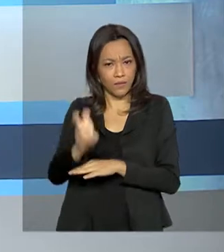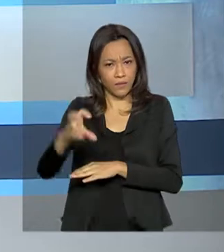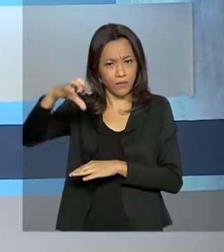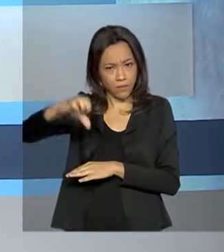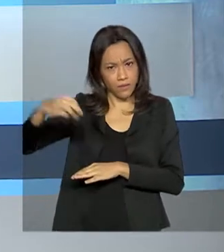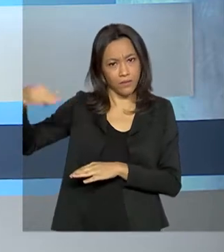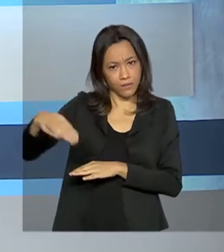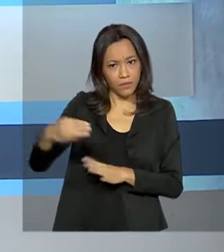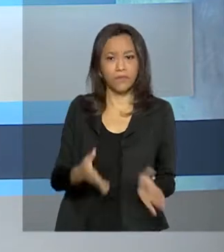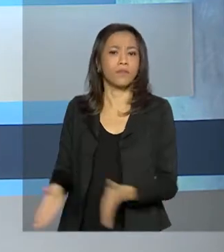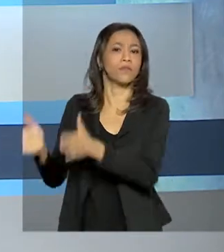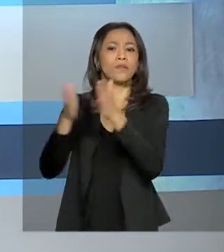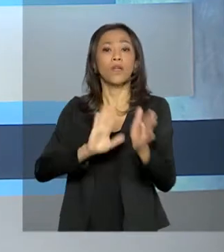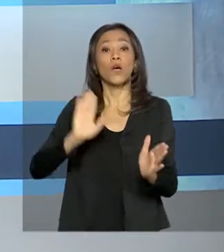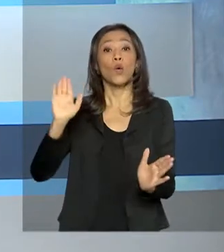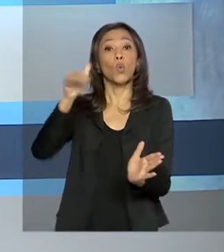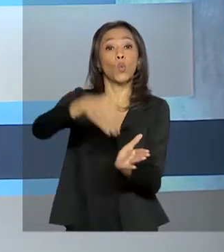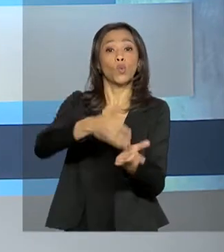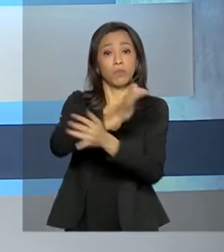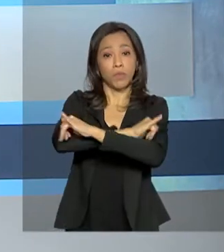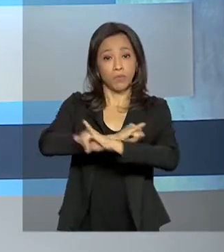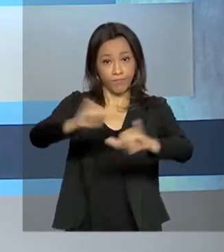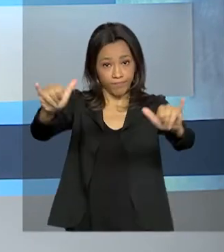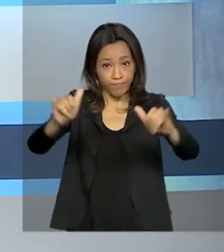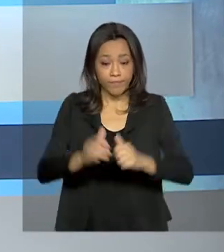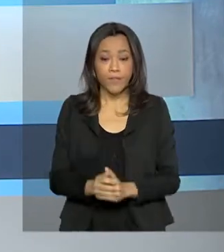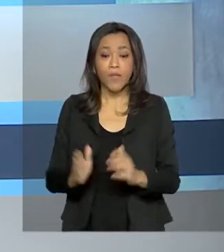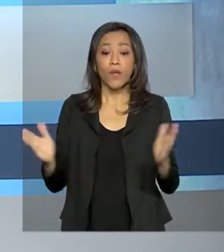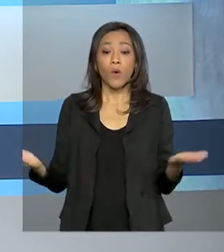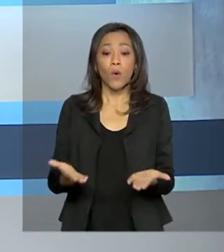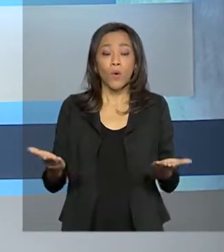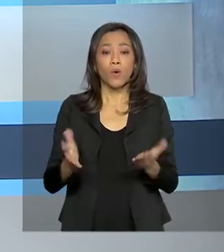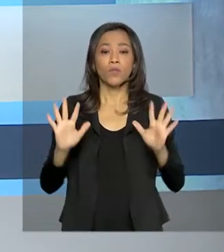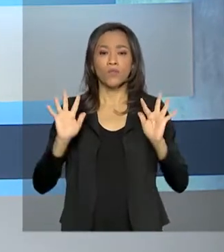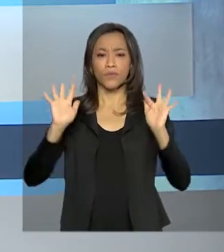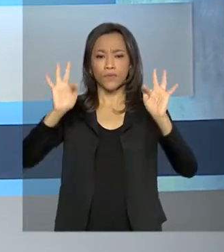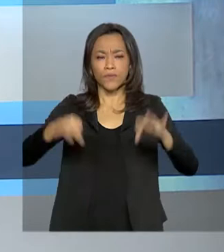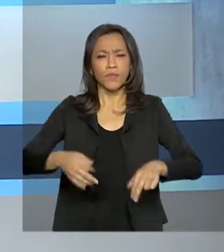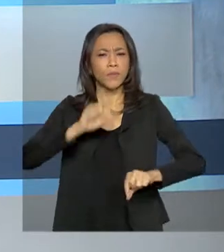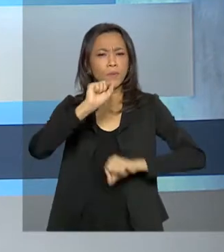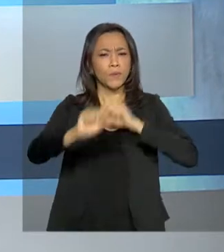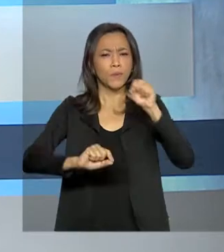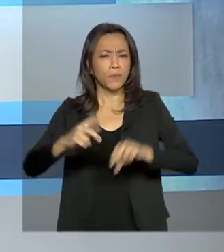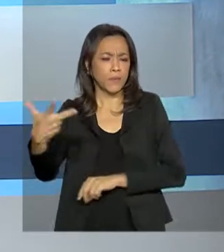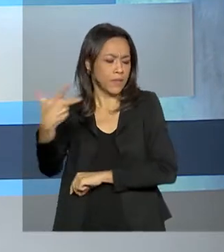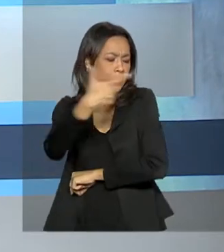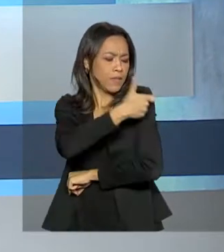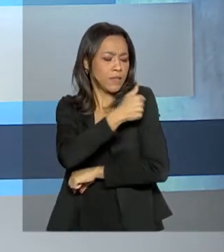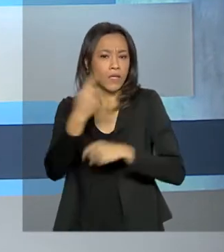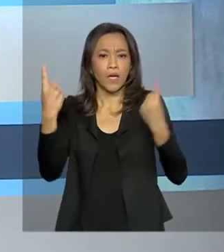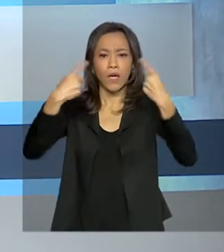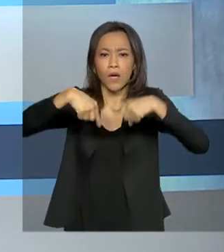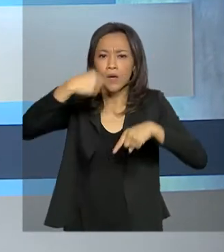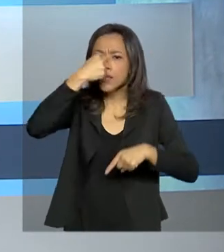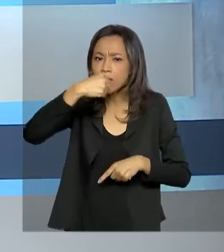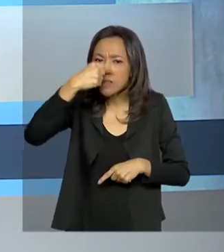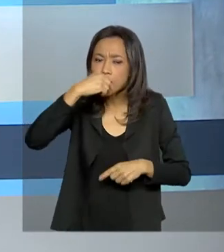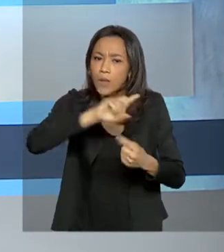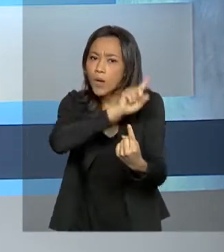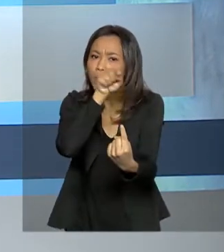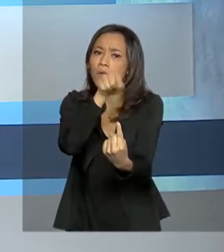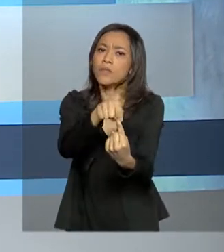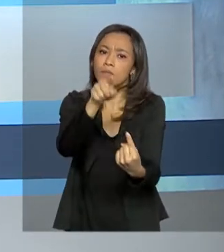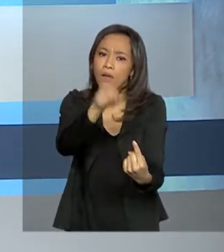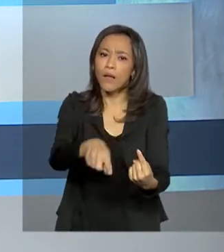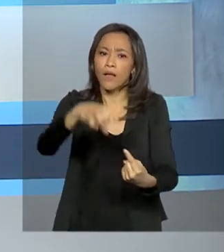E agora uma última informação, termina hoje a campanha nacional de vacinação contra a gripe. A meta é alcançar 90